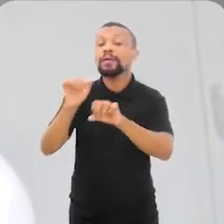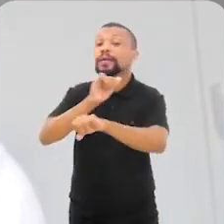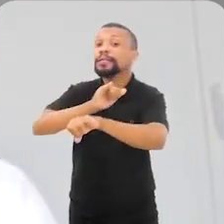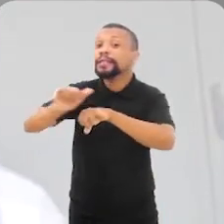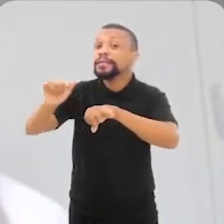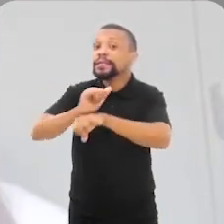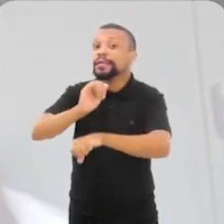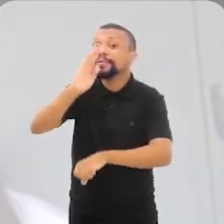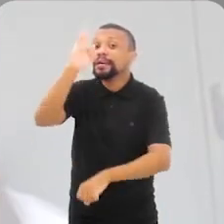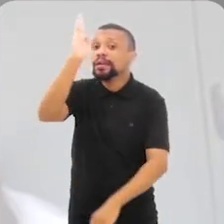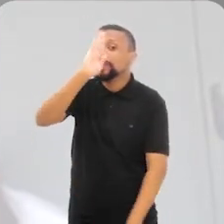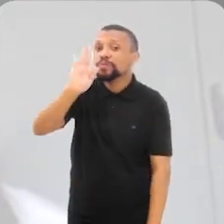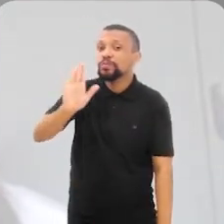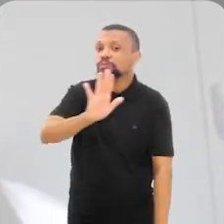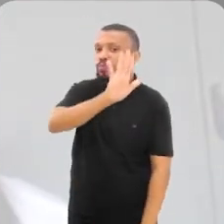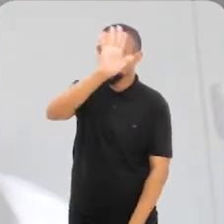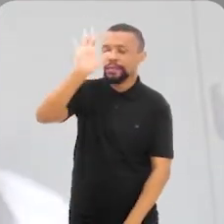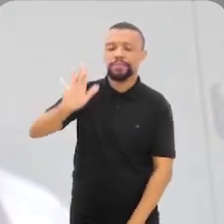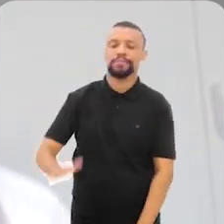estratégia nacional.